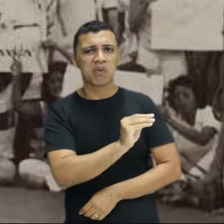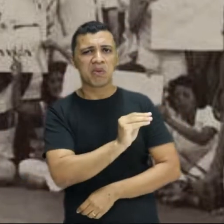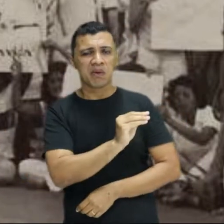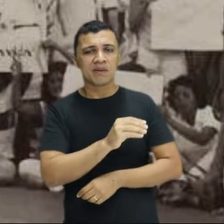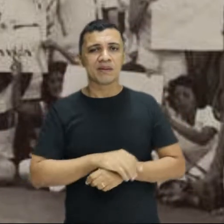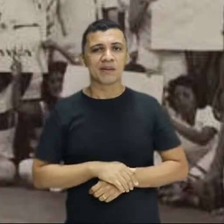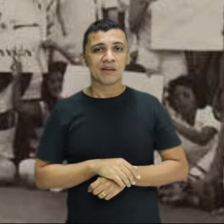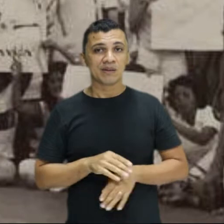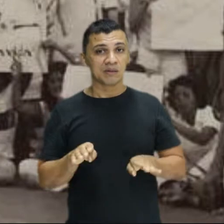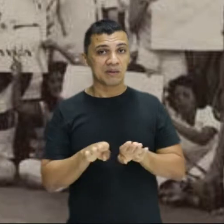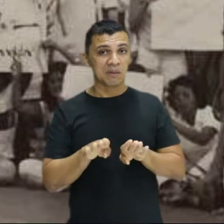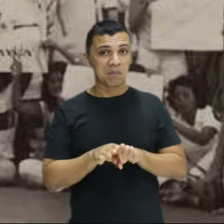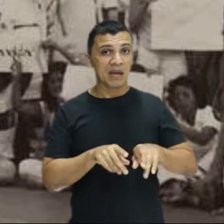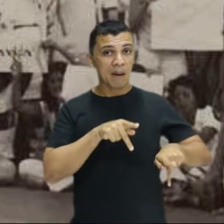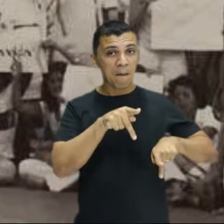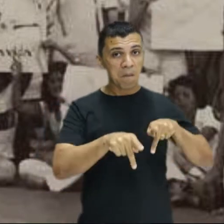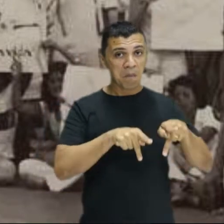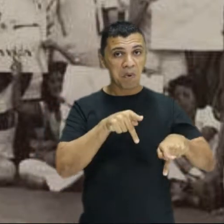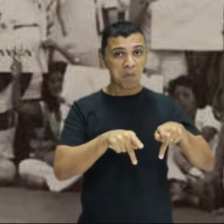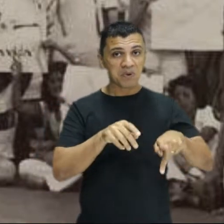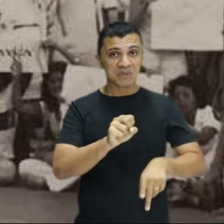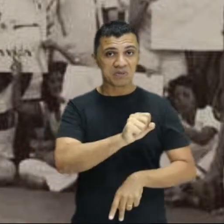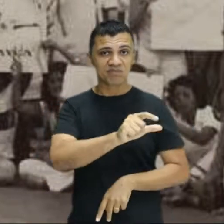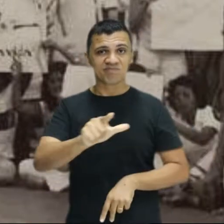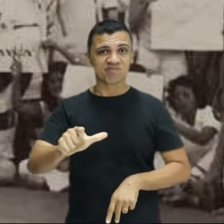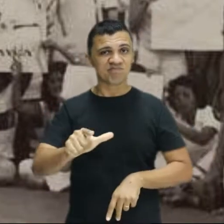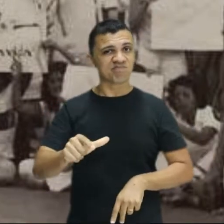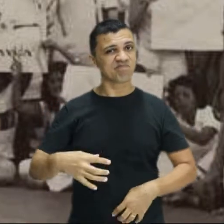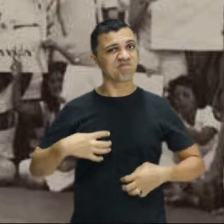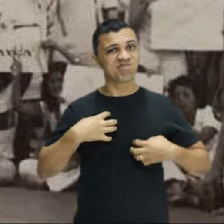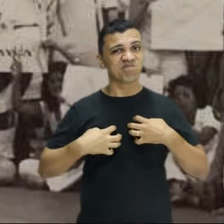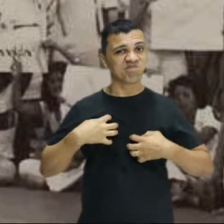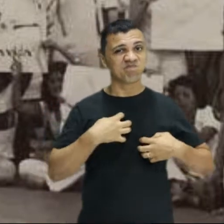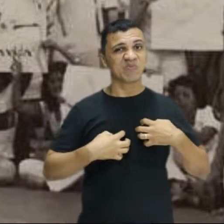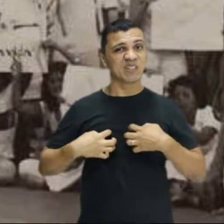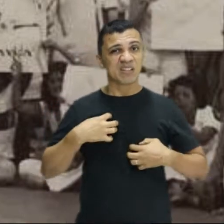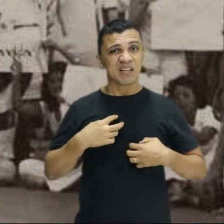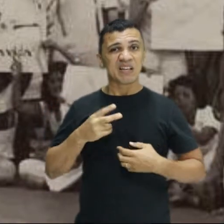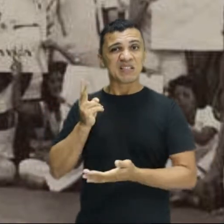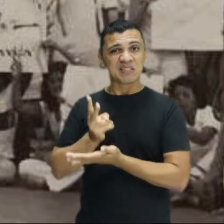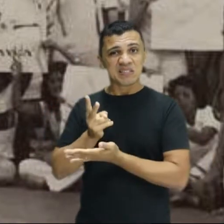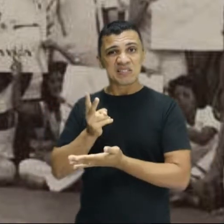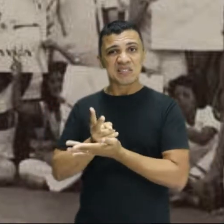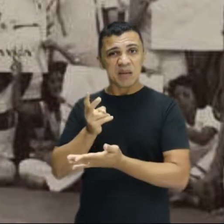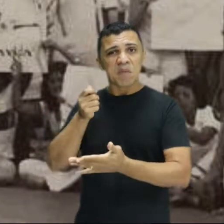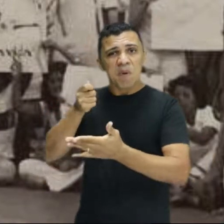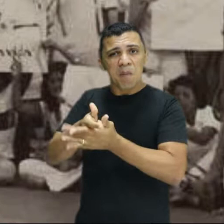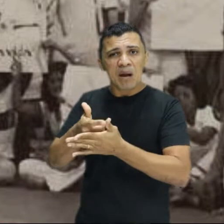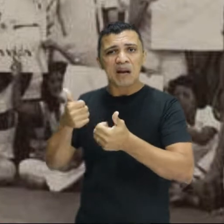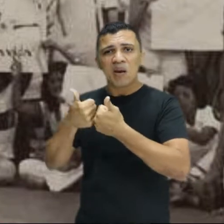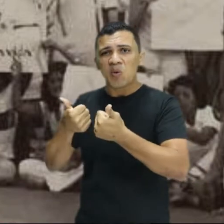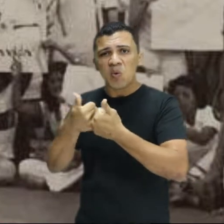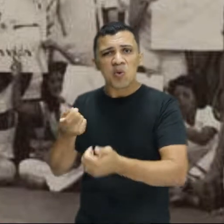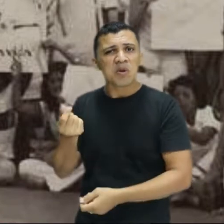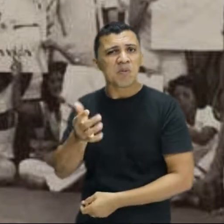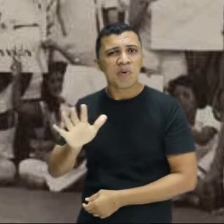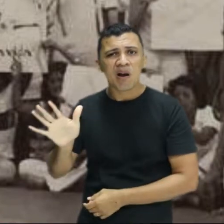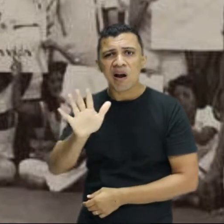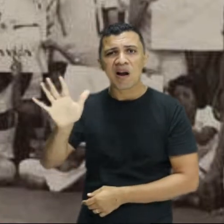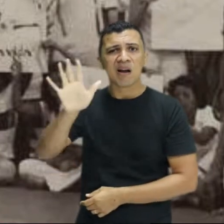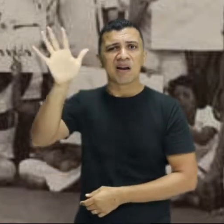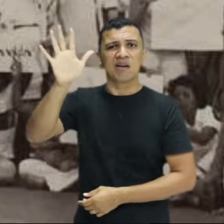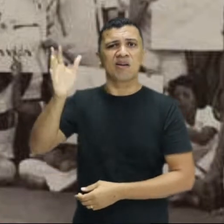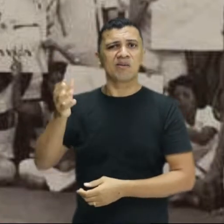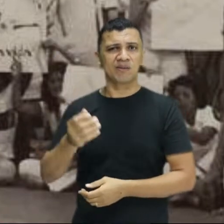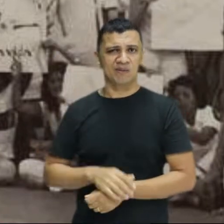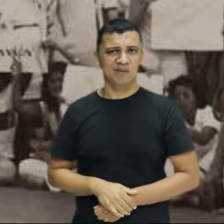população de São Luís também estava muito insatisfeita com os constantes aumentos na tarifa do ônibus, da passagem de